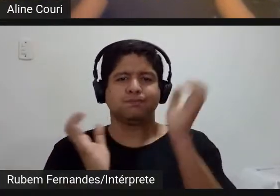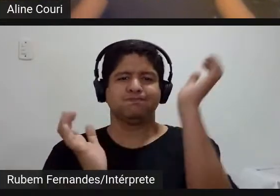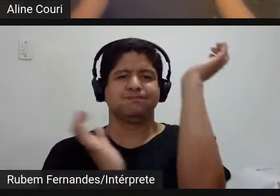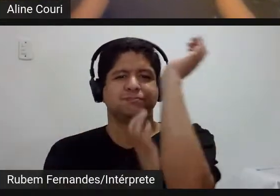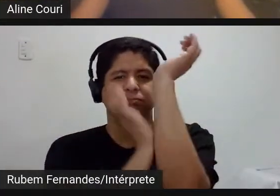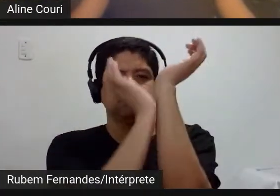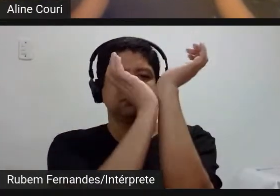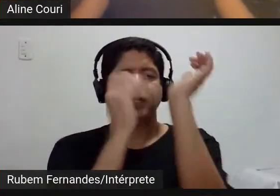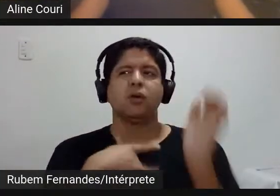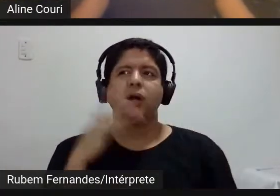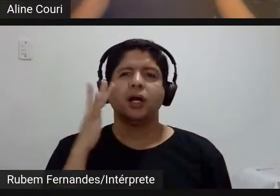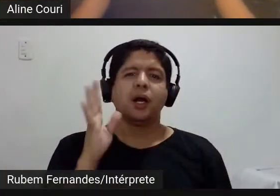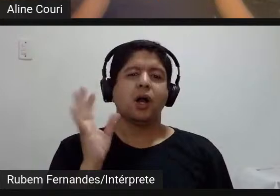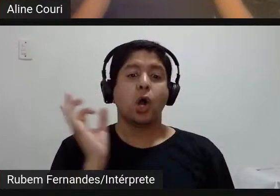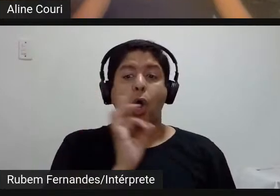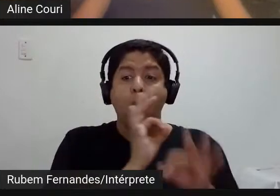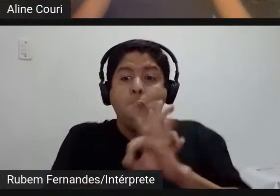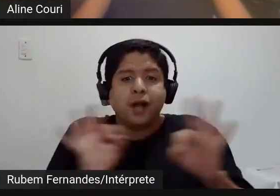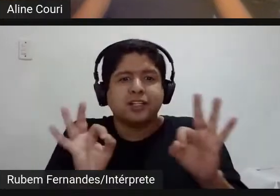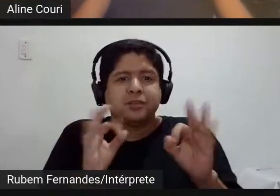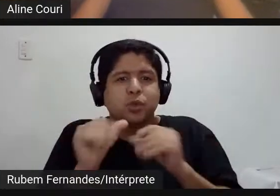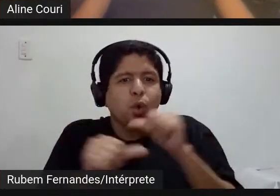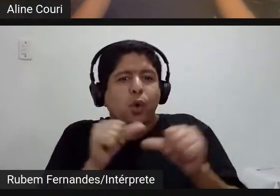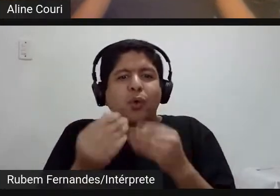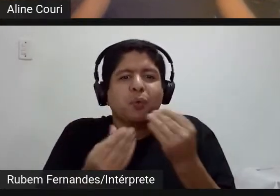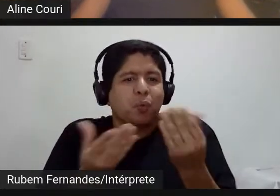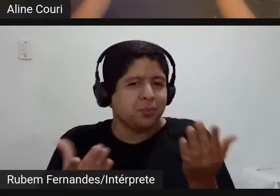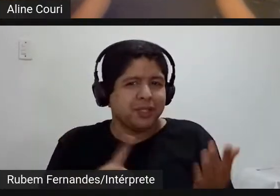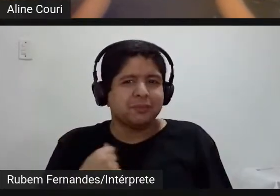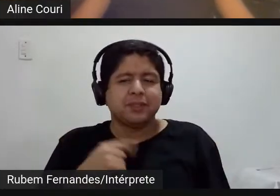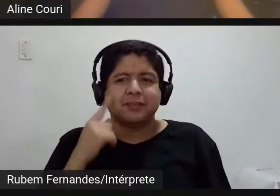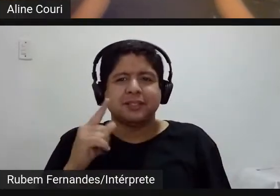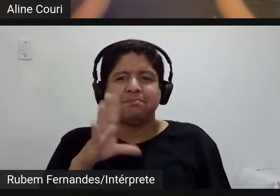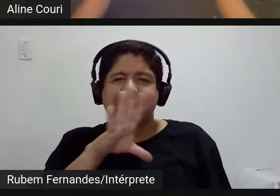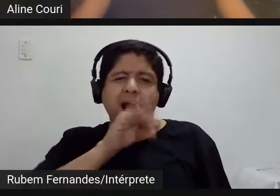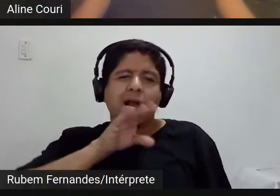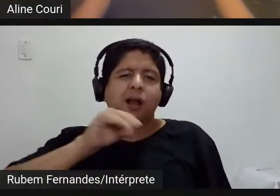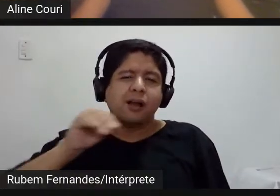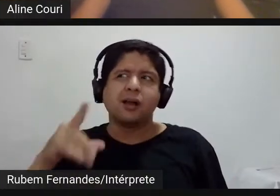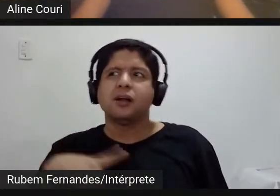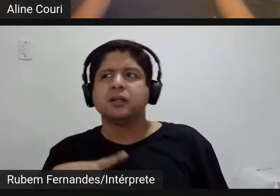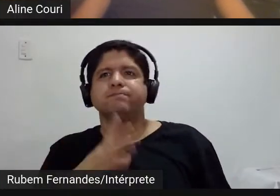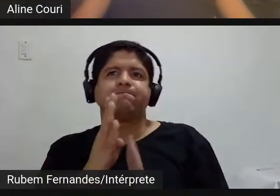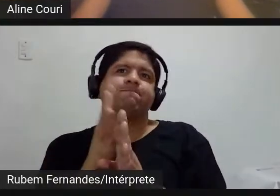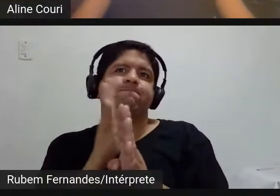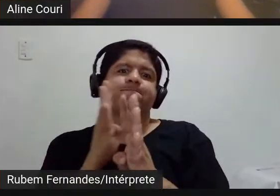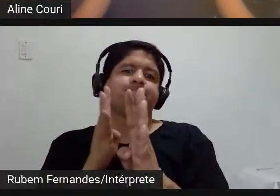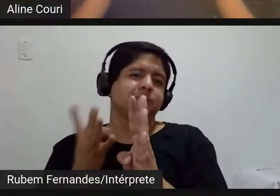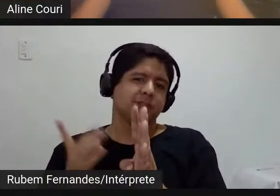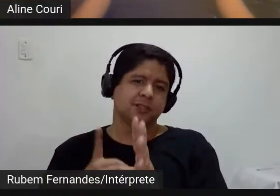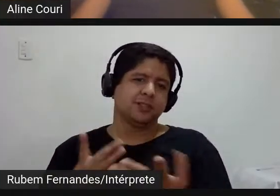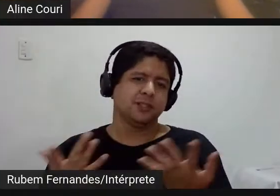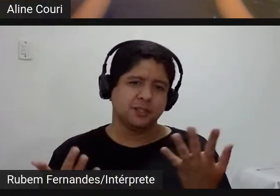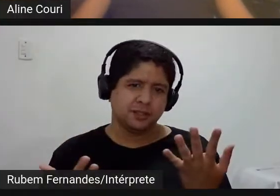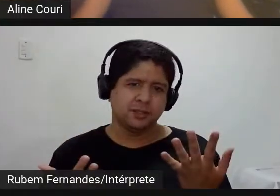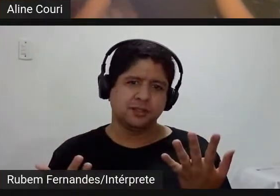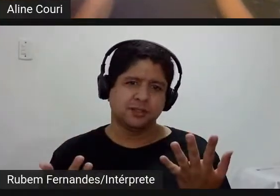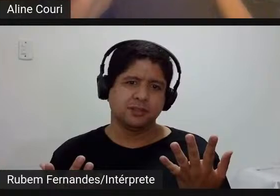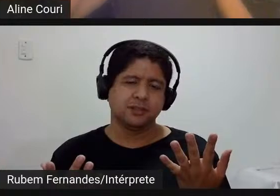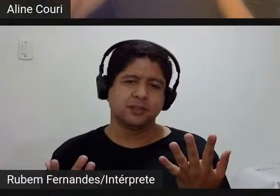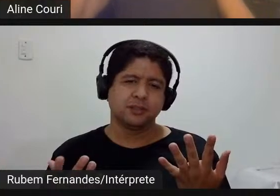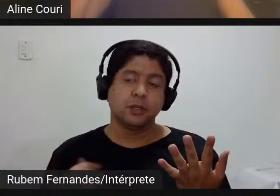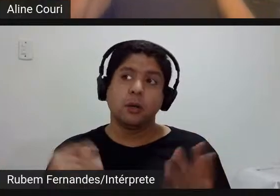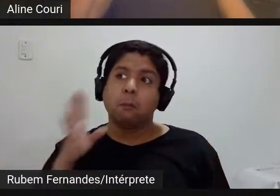ótimo como que você torna uma coisa que a gente fica adiando né ir para a fila ir para o SPC e aí quando a gente